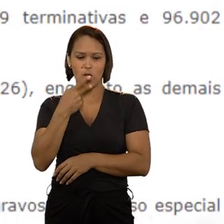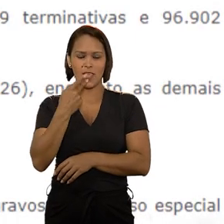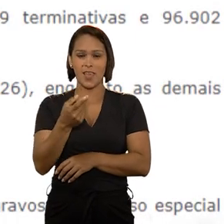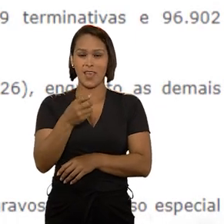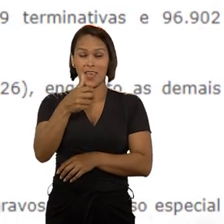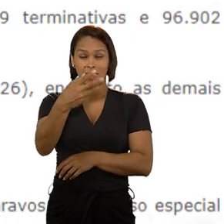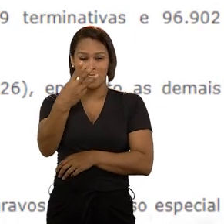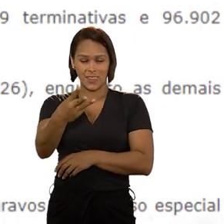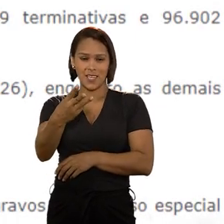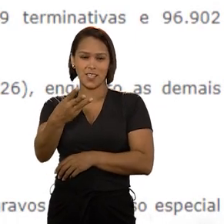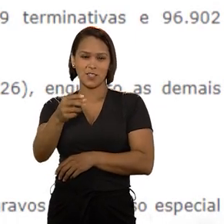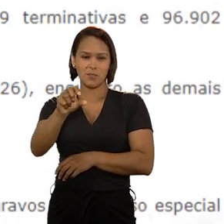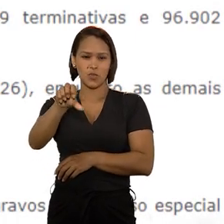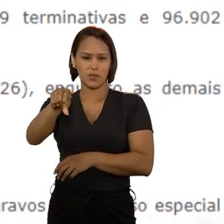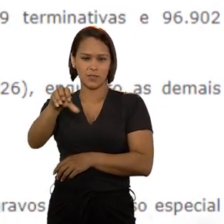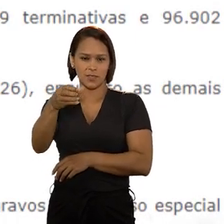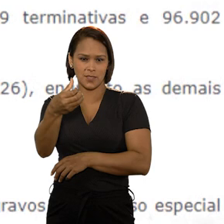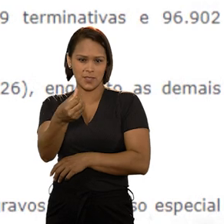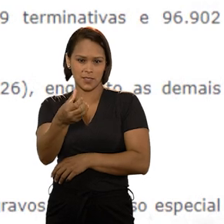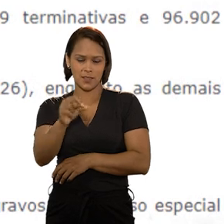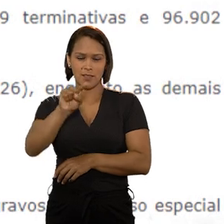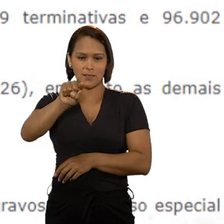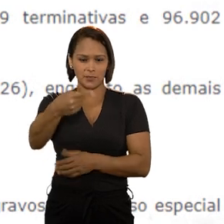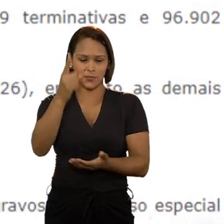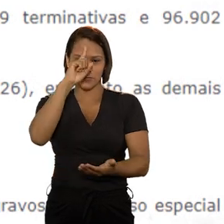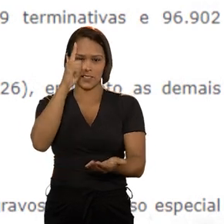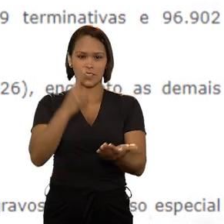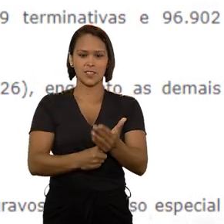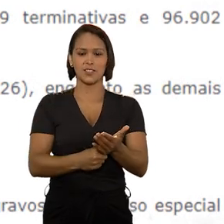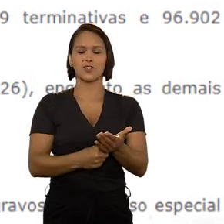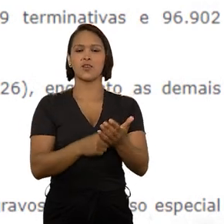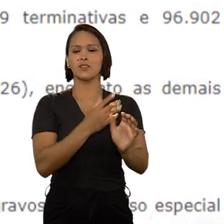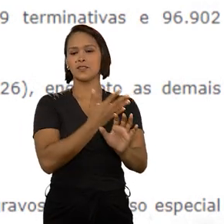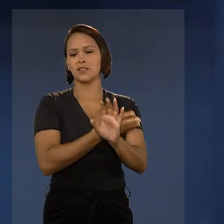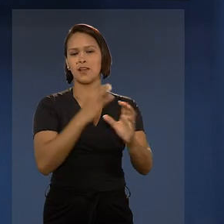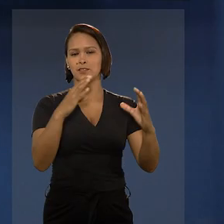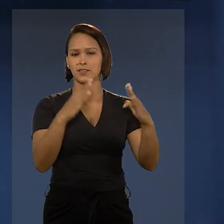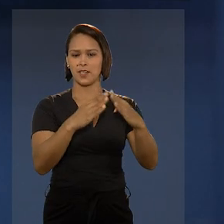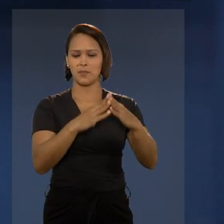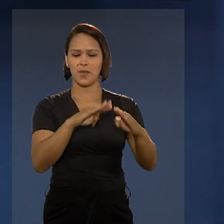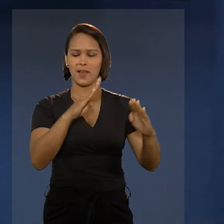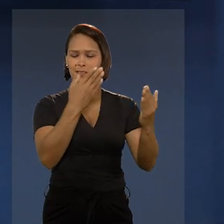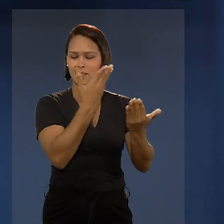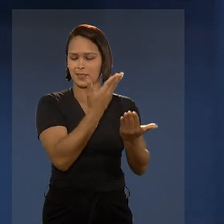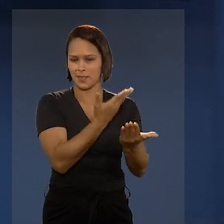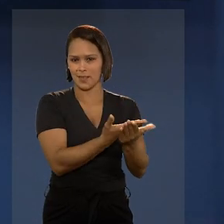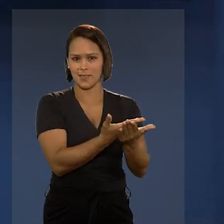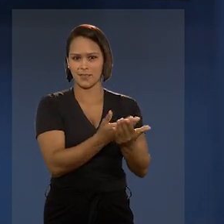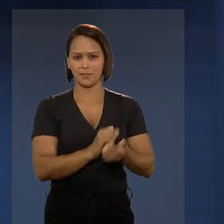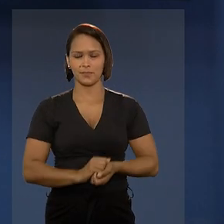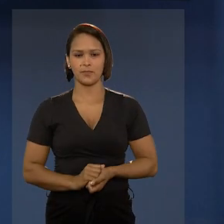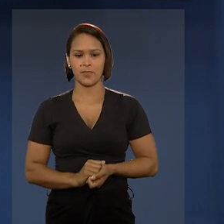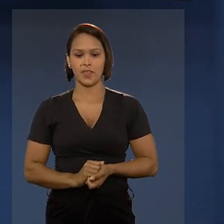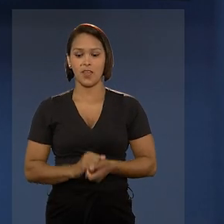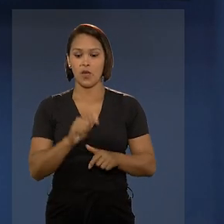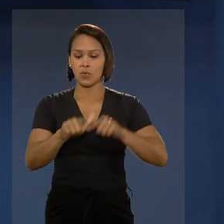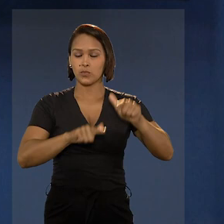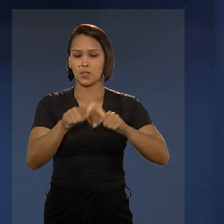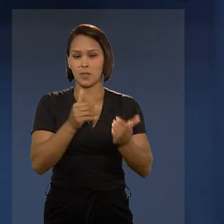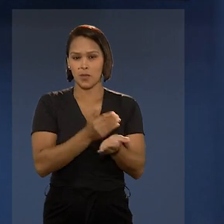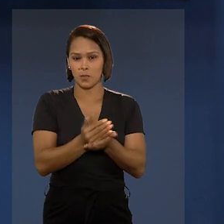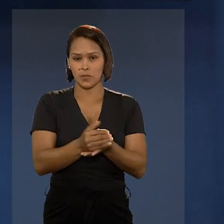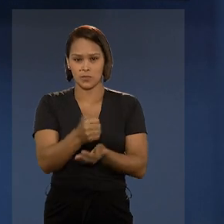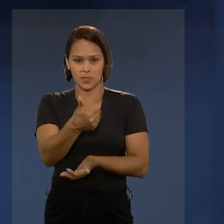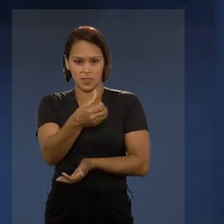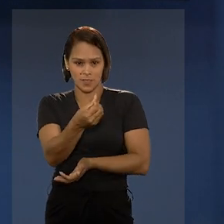proferiu mais de 396 mil decisões em regime de trabalho remoto. O trabalho remoto começou